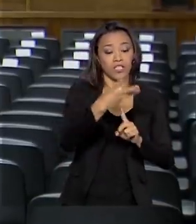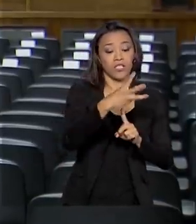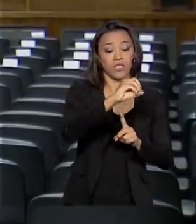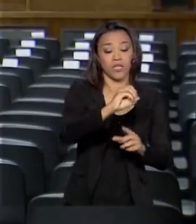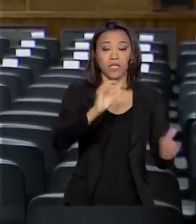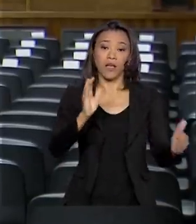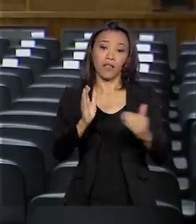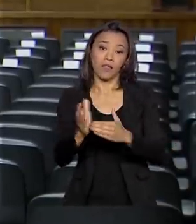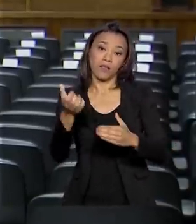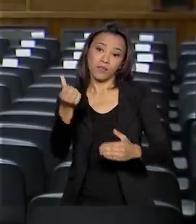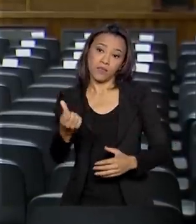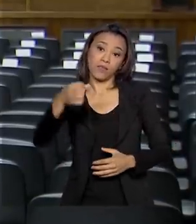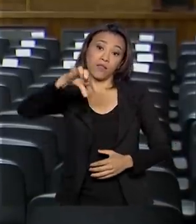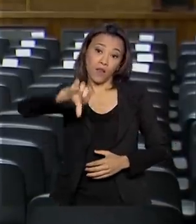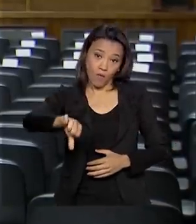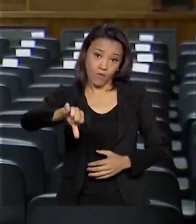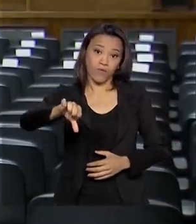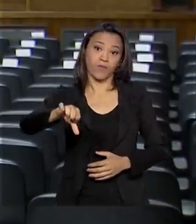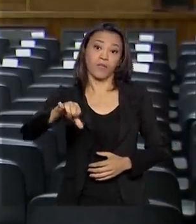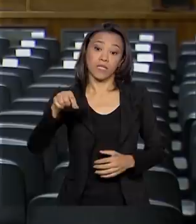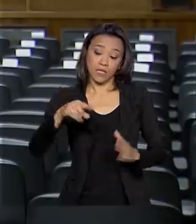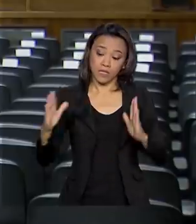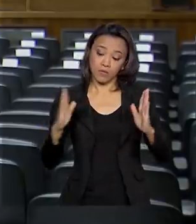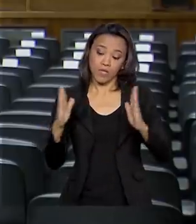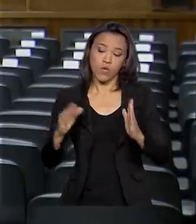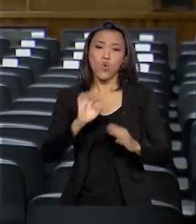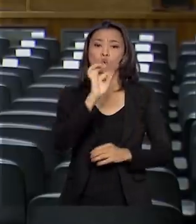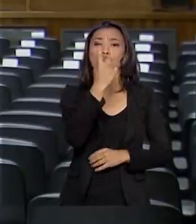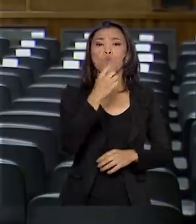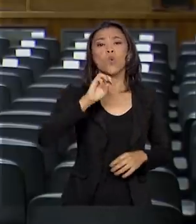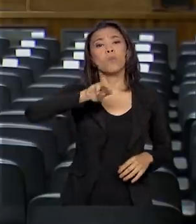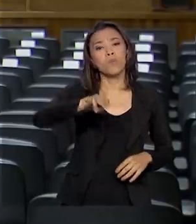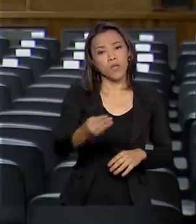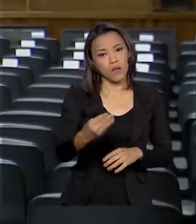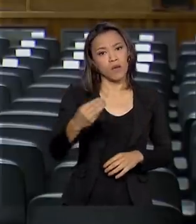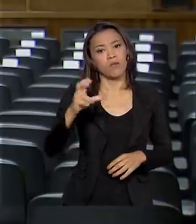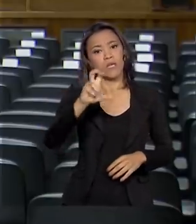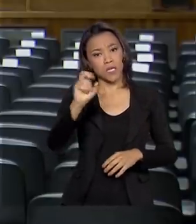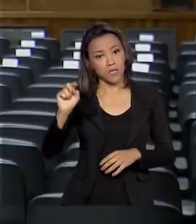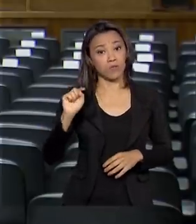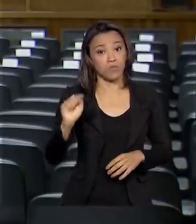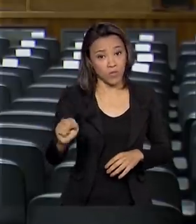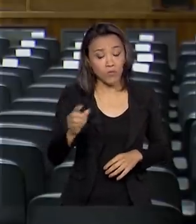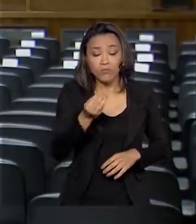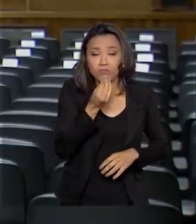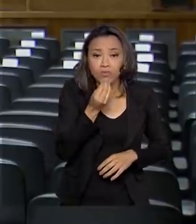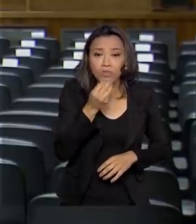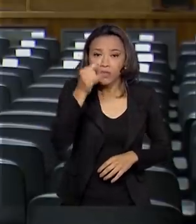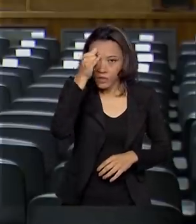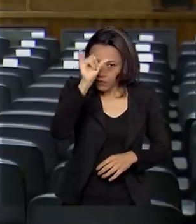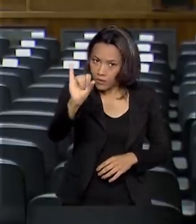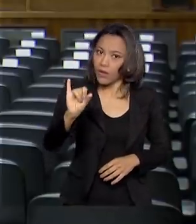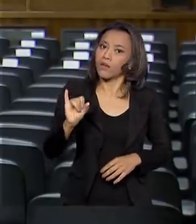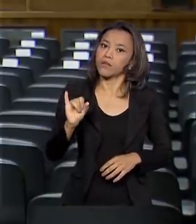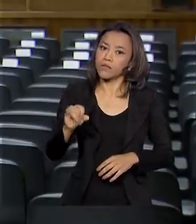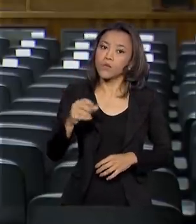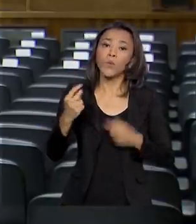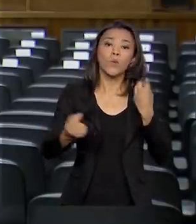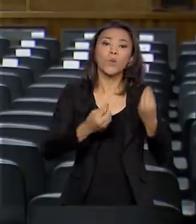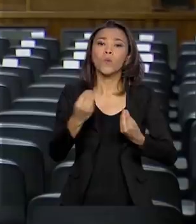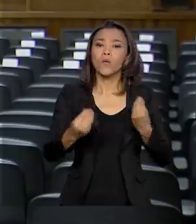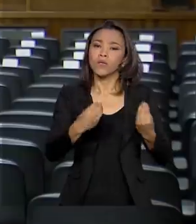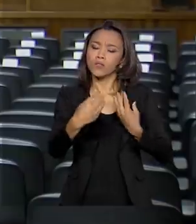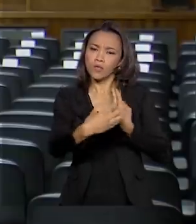69 anos. Estima-se que 1 milhão e meio de mortes anuais poderiam ser evitadas com medidas